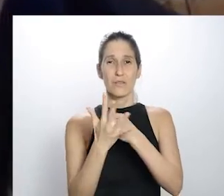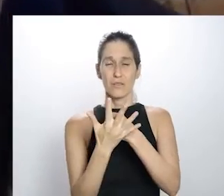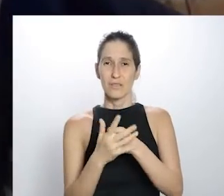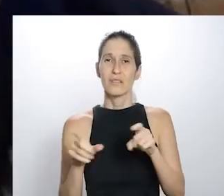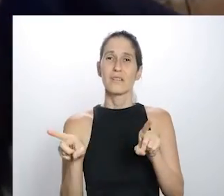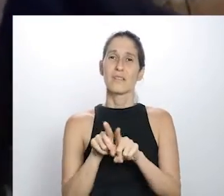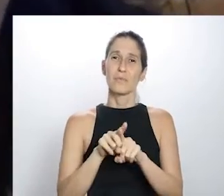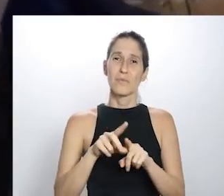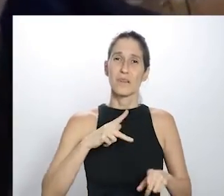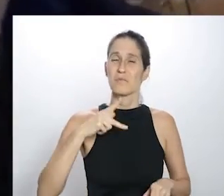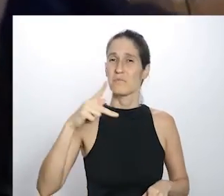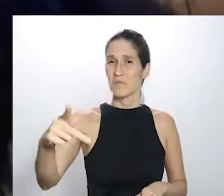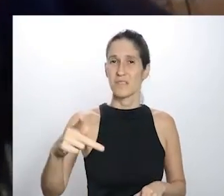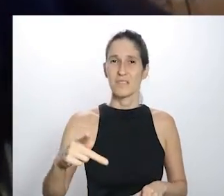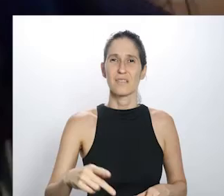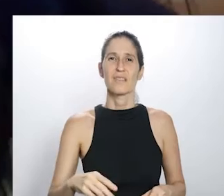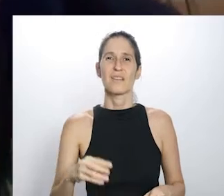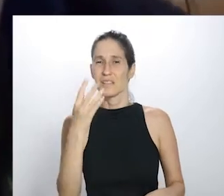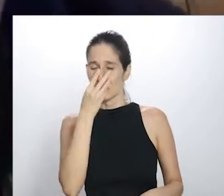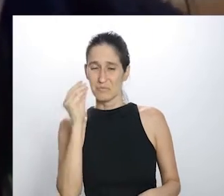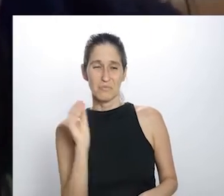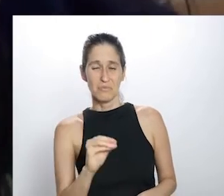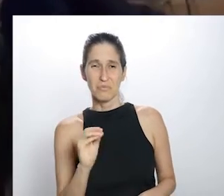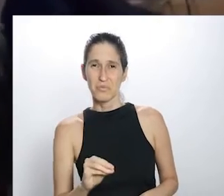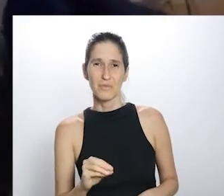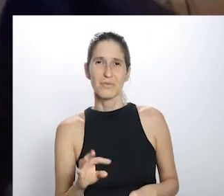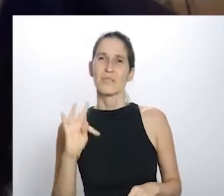vírus e do verme. Então, são duas situações.